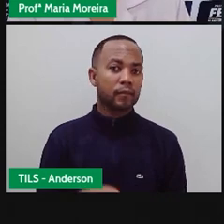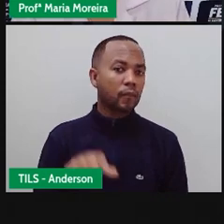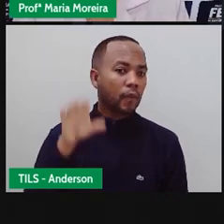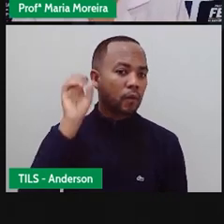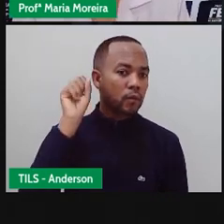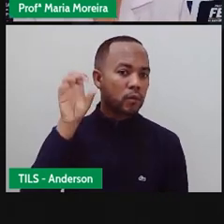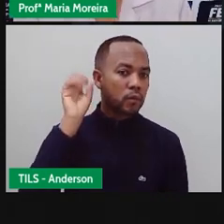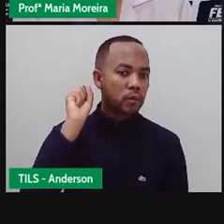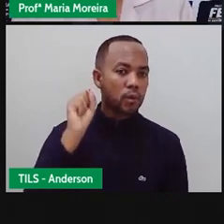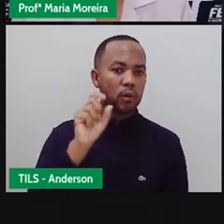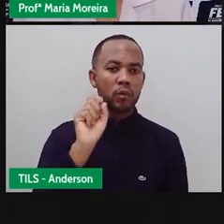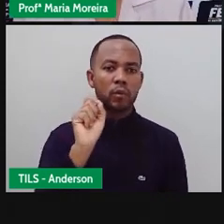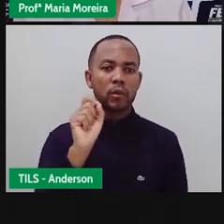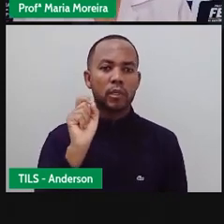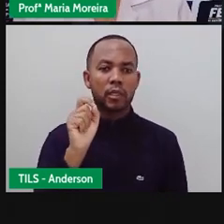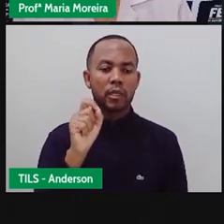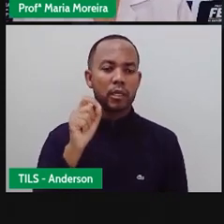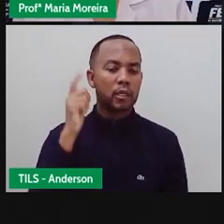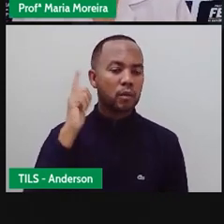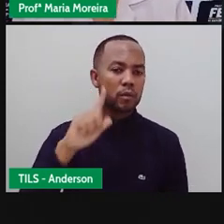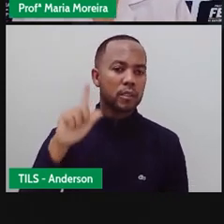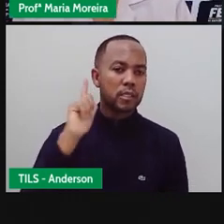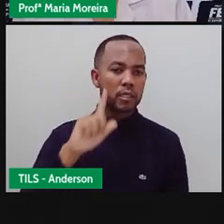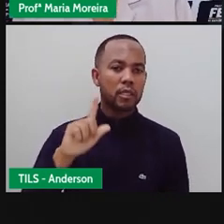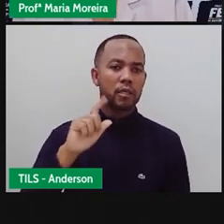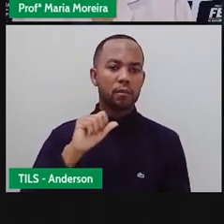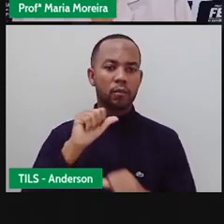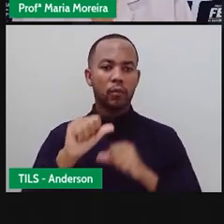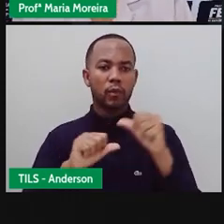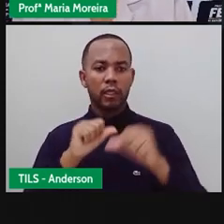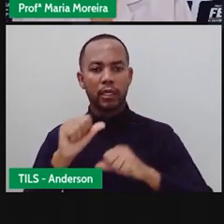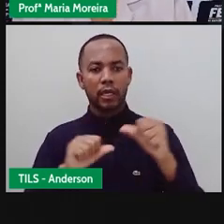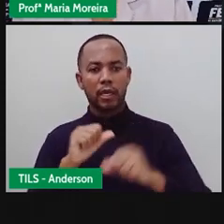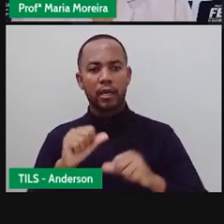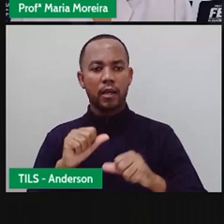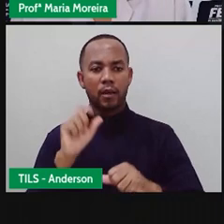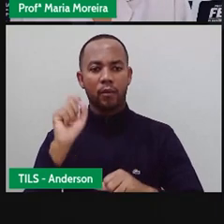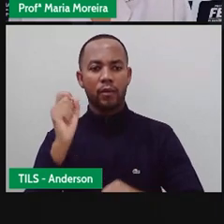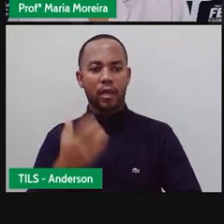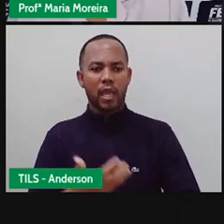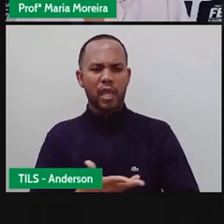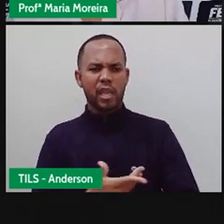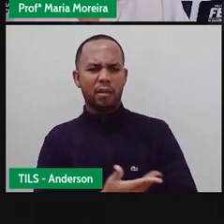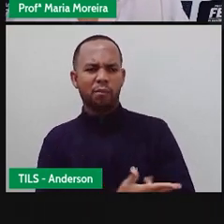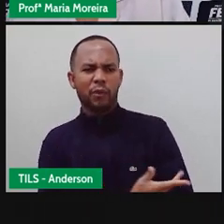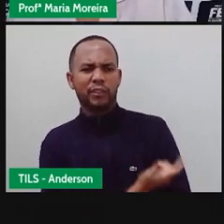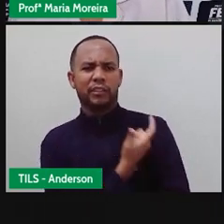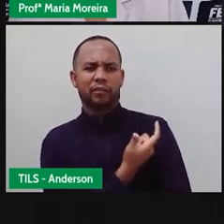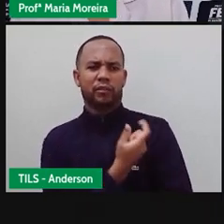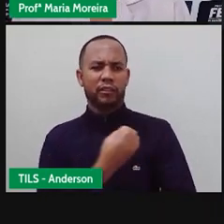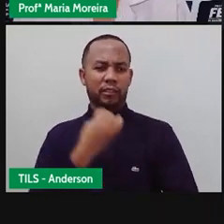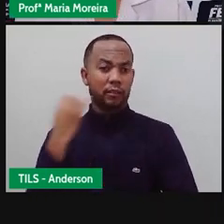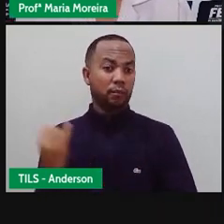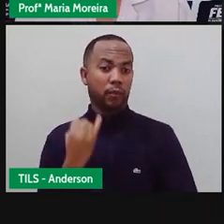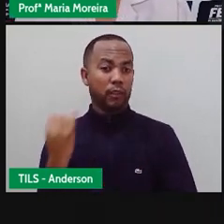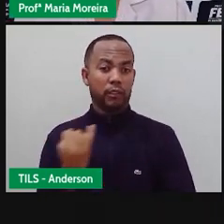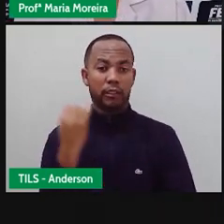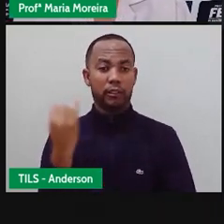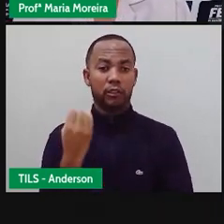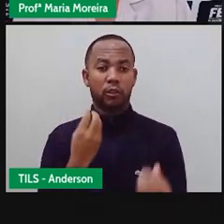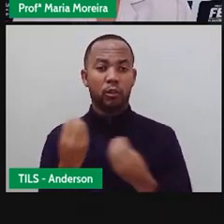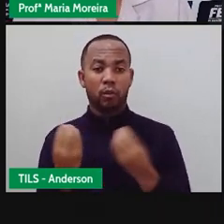é capaz de proporcionar e modificar o que? Emoções, e essas têm um papel fundamental nos